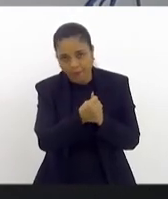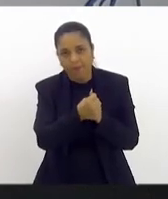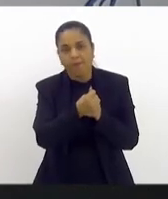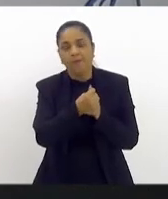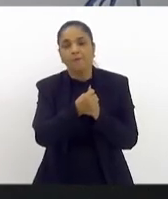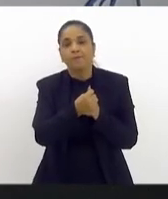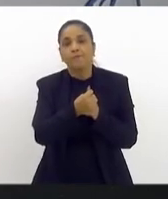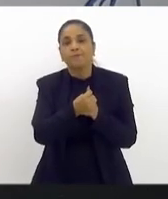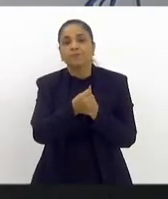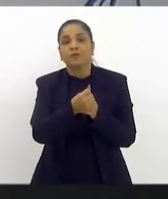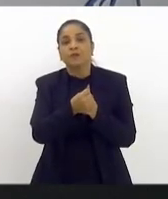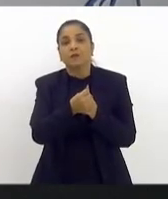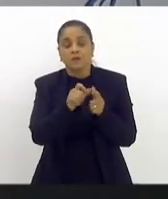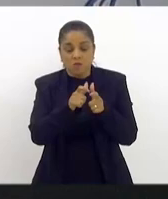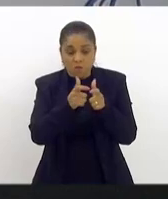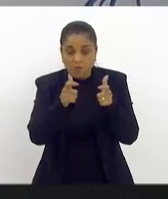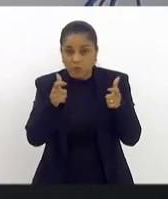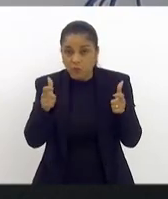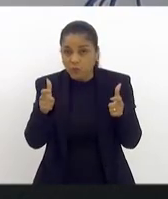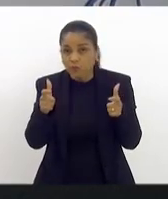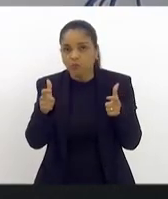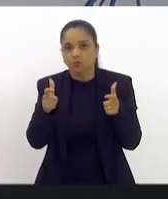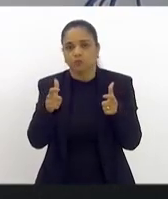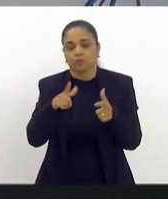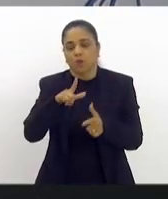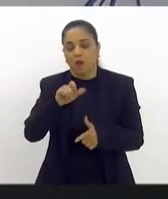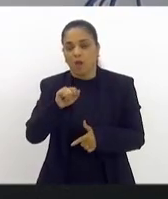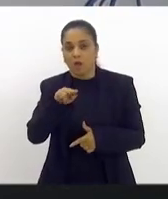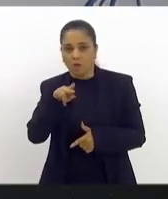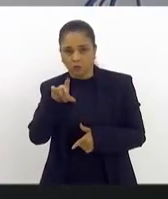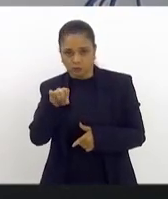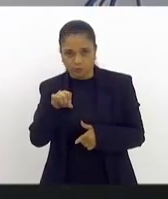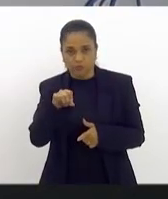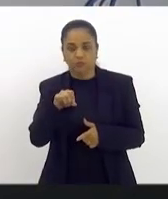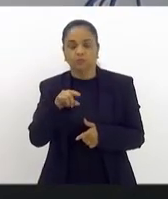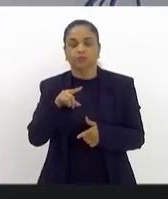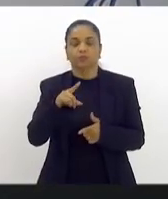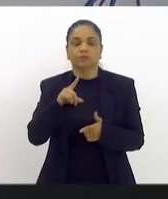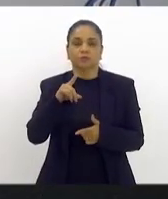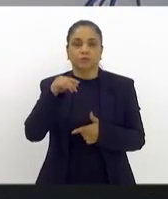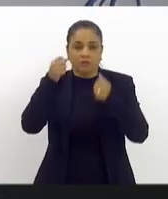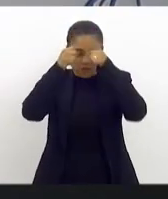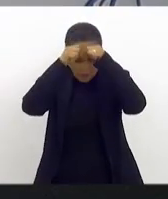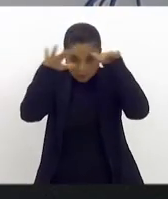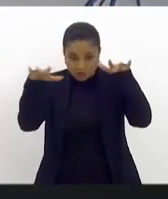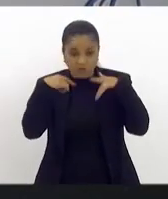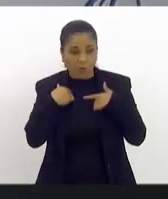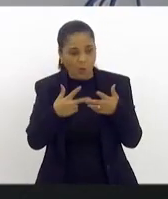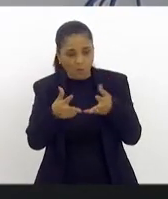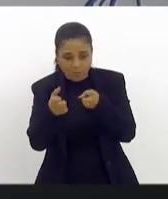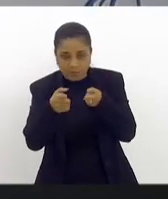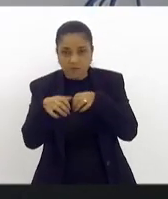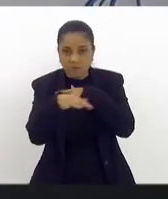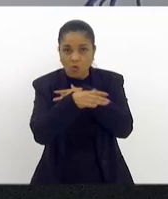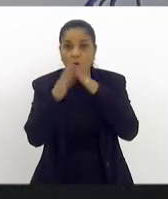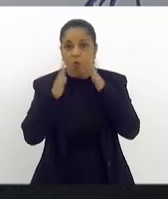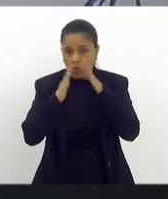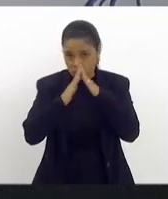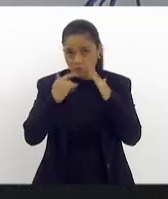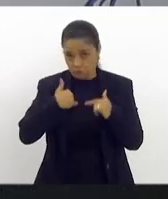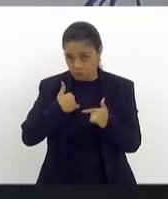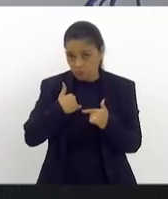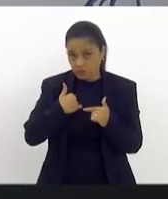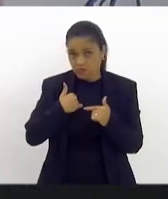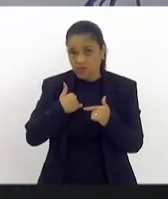crescimento no diagnóstico de autismo está nos trazendo. E o que eu vejo lá na minha região é gente que